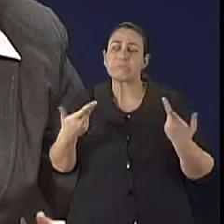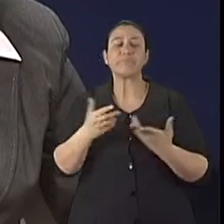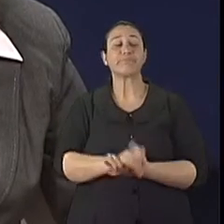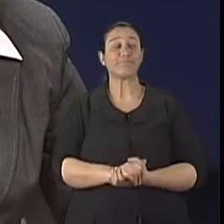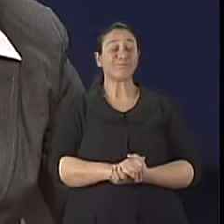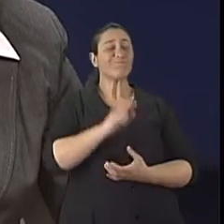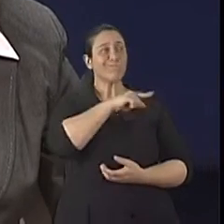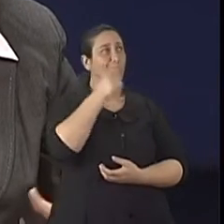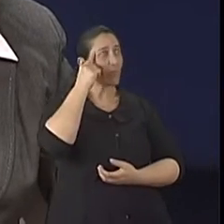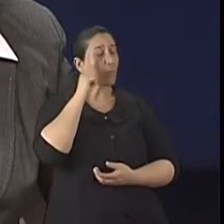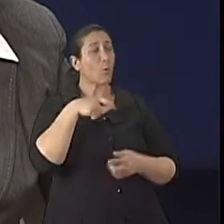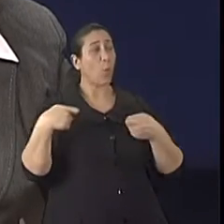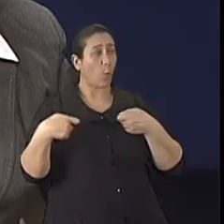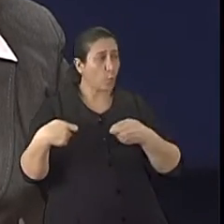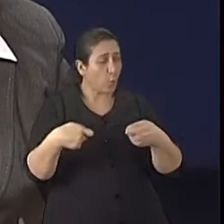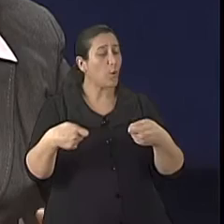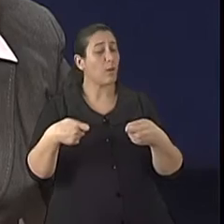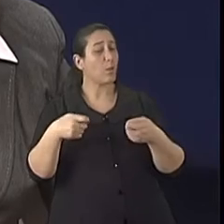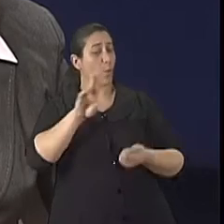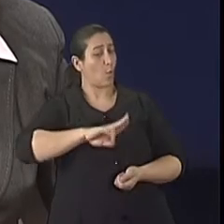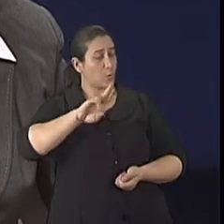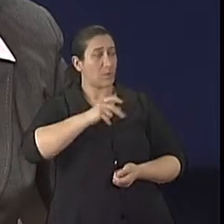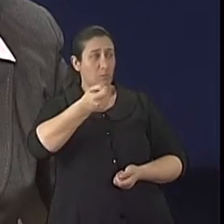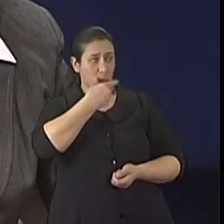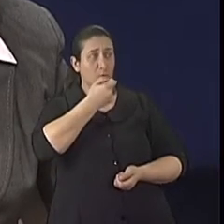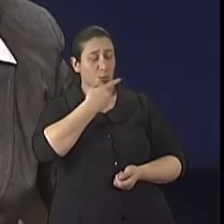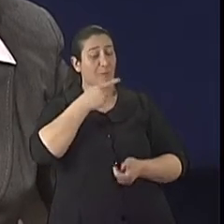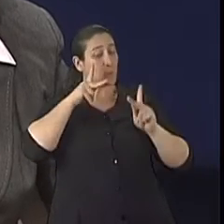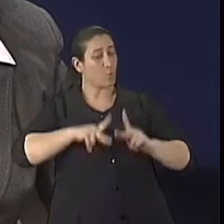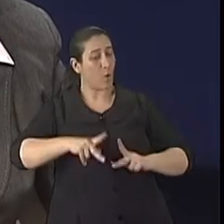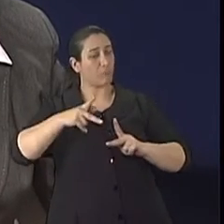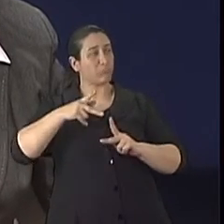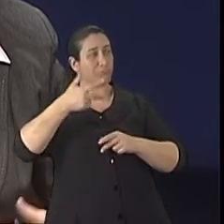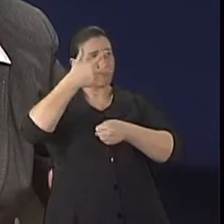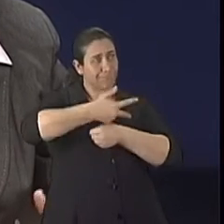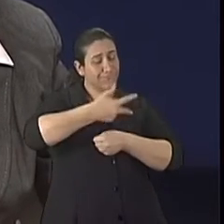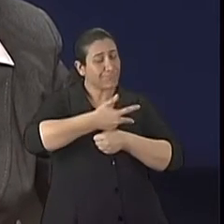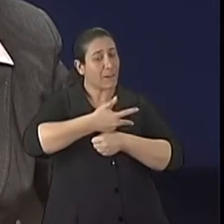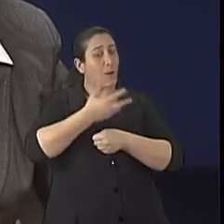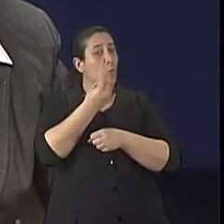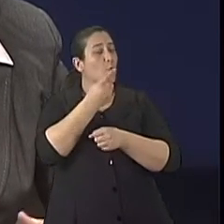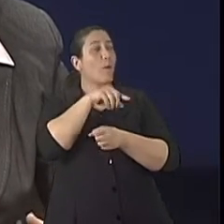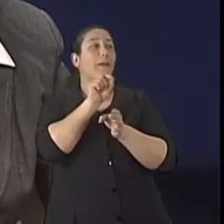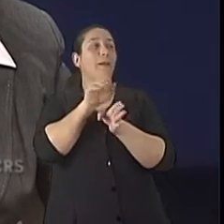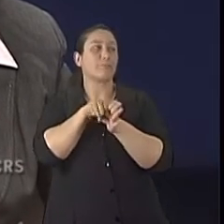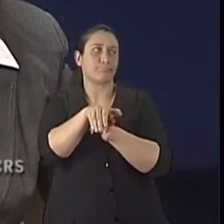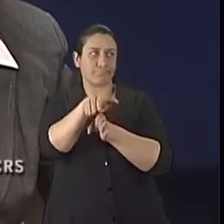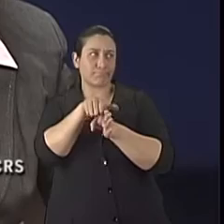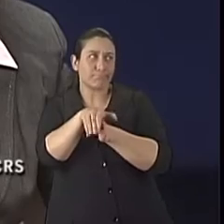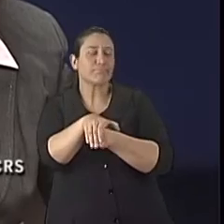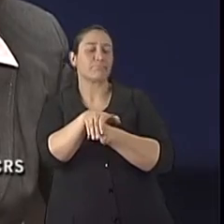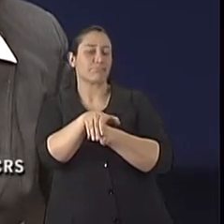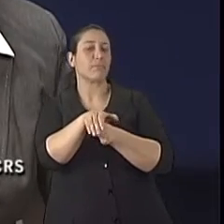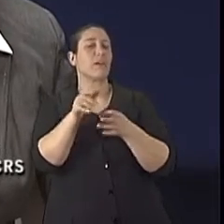que o controle em relação ao uso de medicamentos pelo paciente idoso, ele está muito relacionado com a orientação, com o aumento de orientação